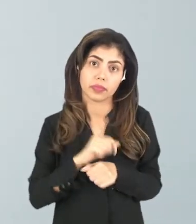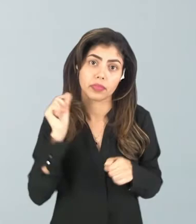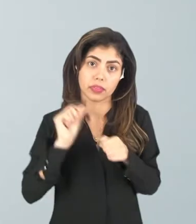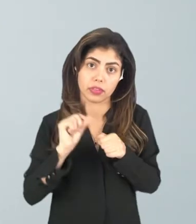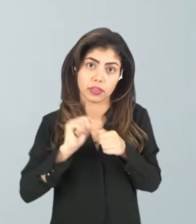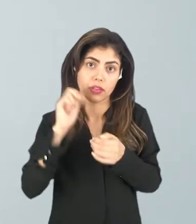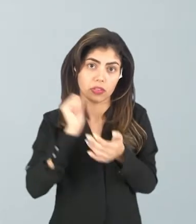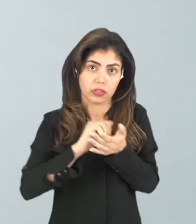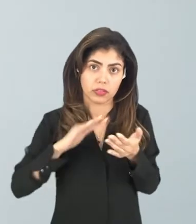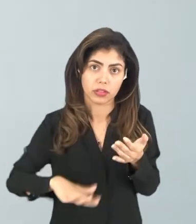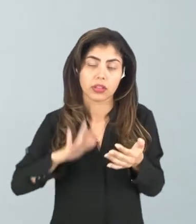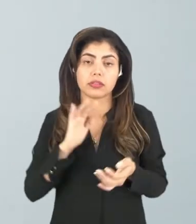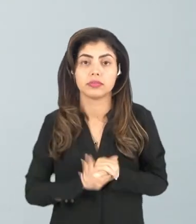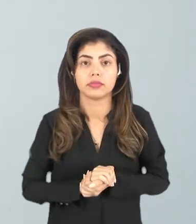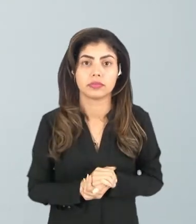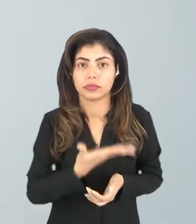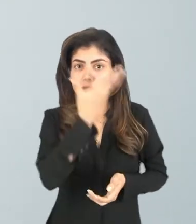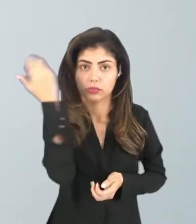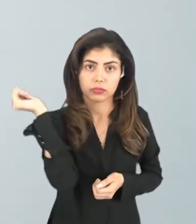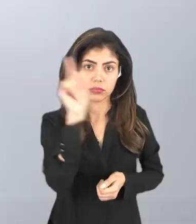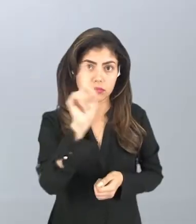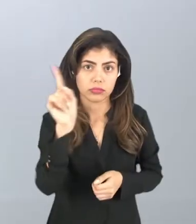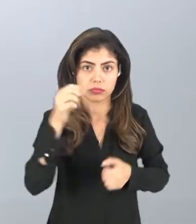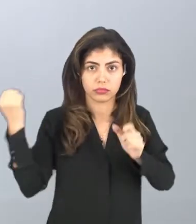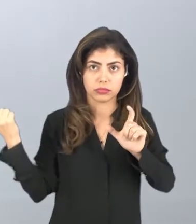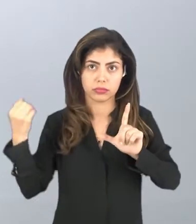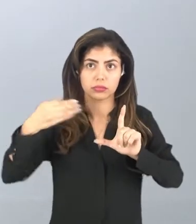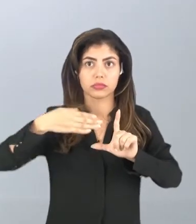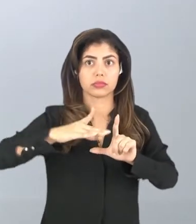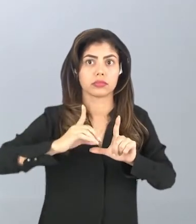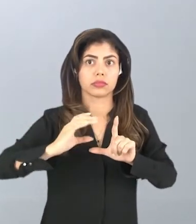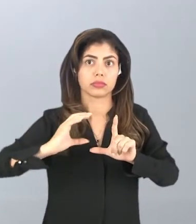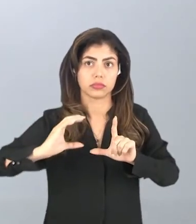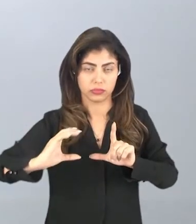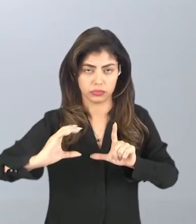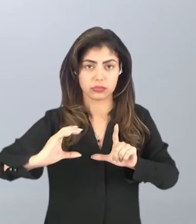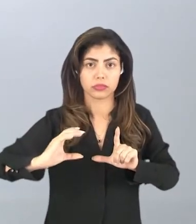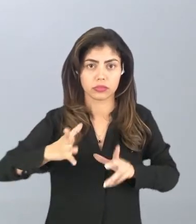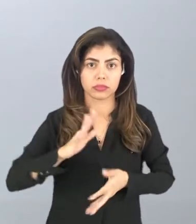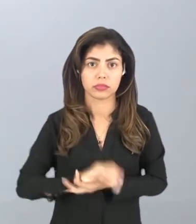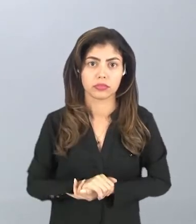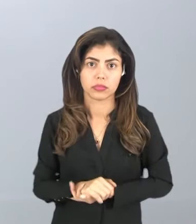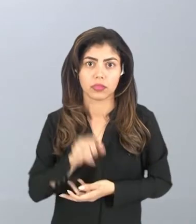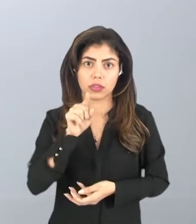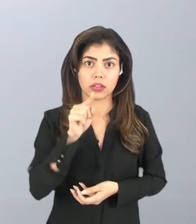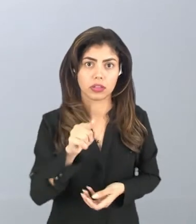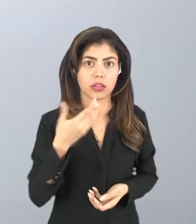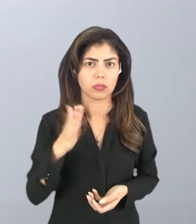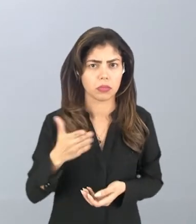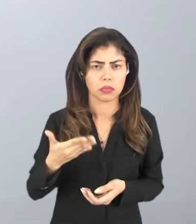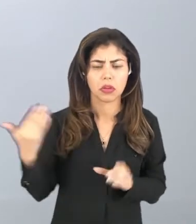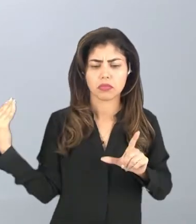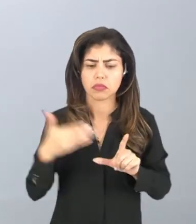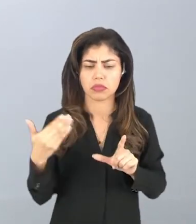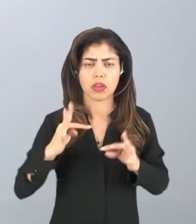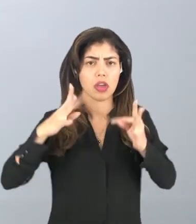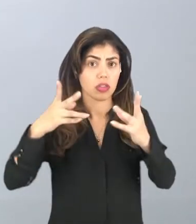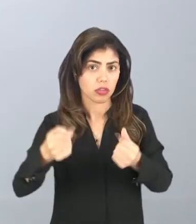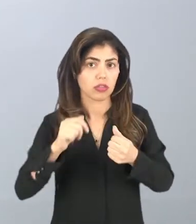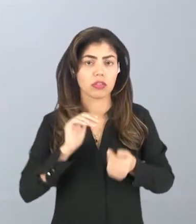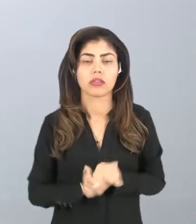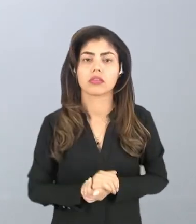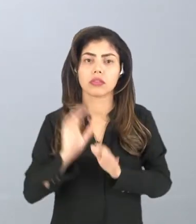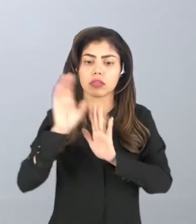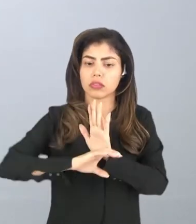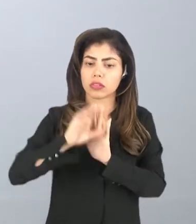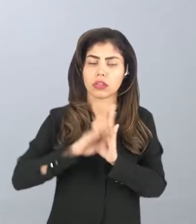Espero que vocês façam as nossas atividades. Não esqueçam de acessar a plataforma Eduque para vocês terem acesso a todos os